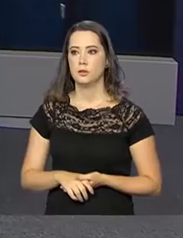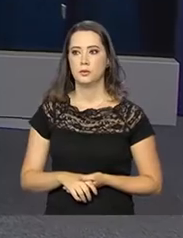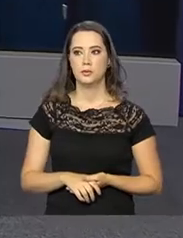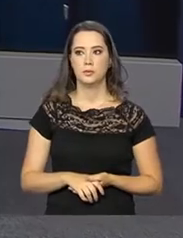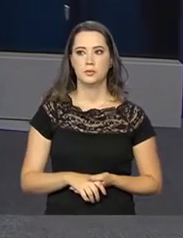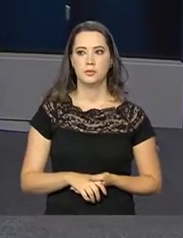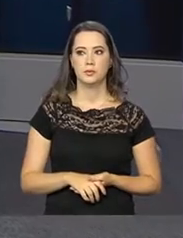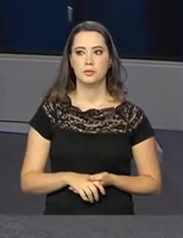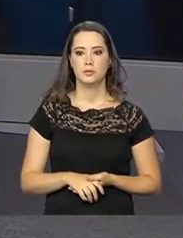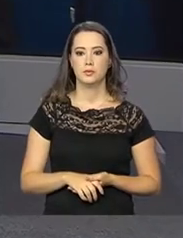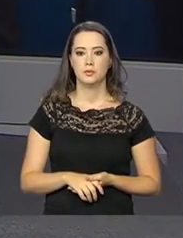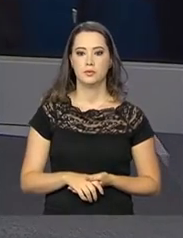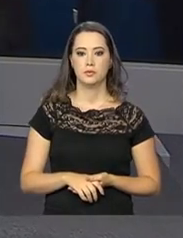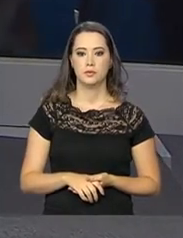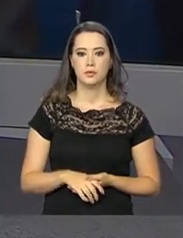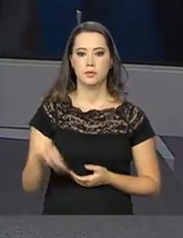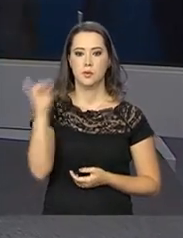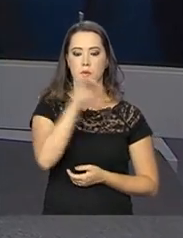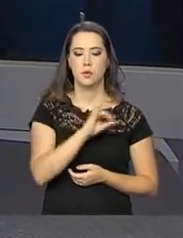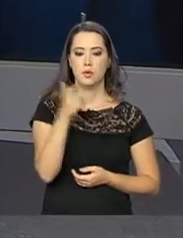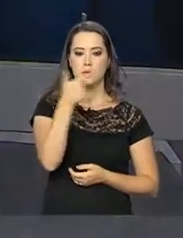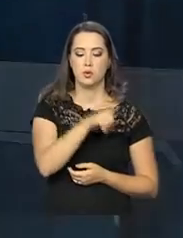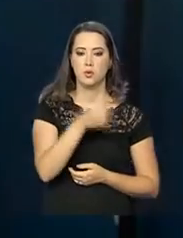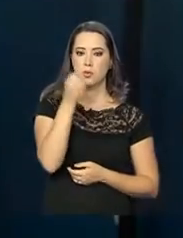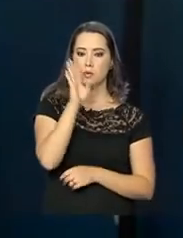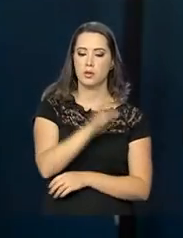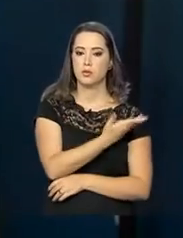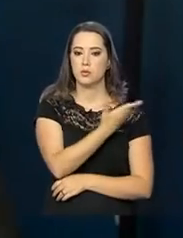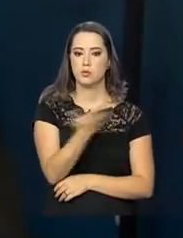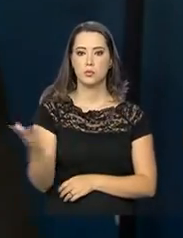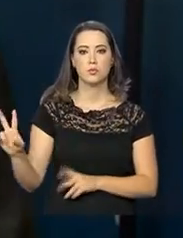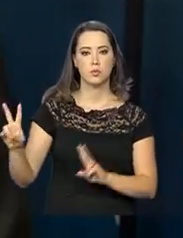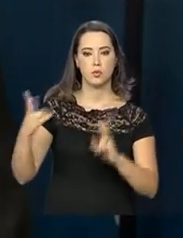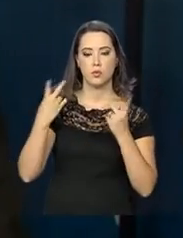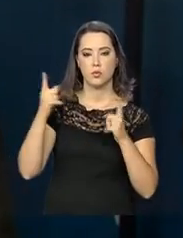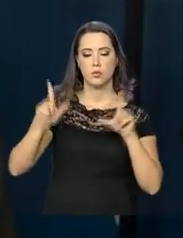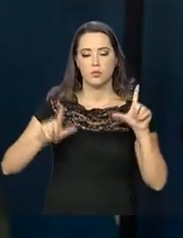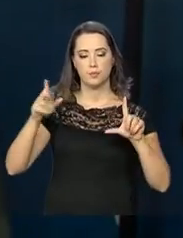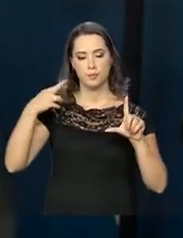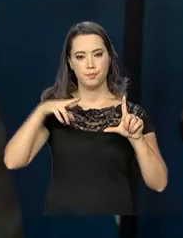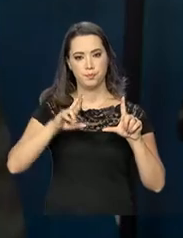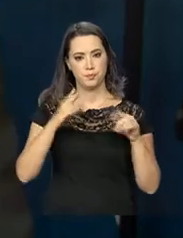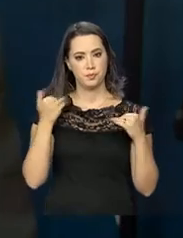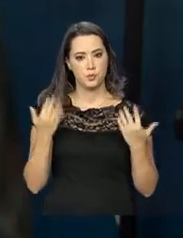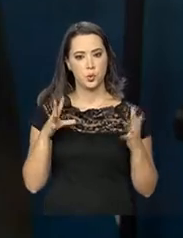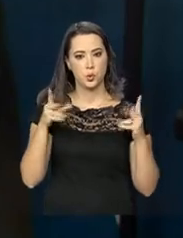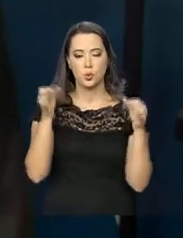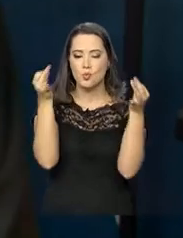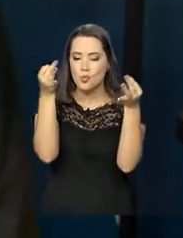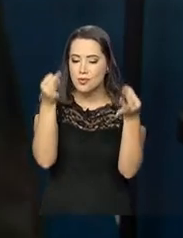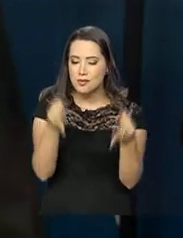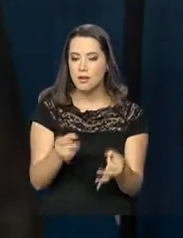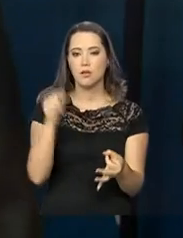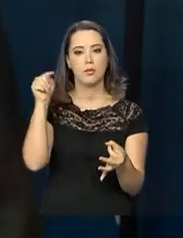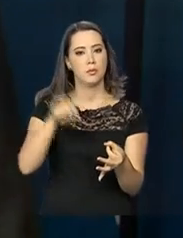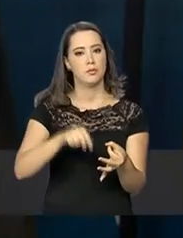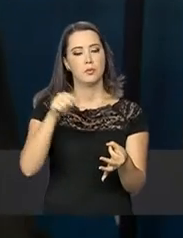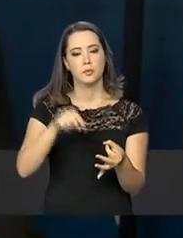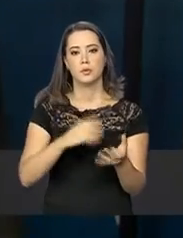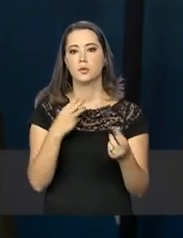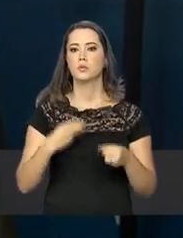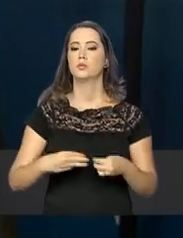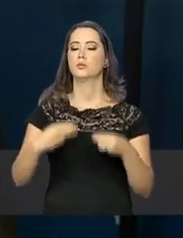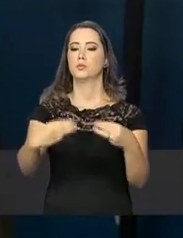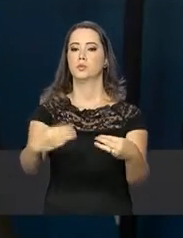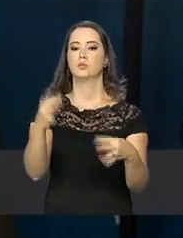Pois Roberto, mais uma vez, boa tarde a você, boa tarde a todos que estão nos assistindo. Olha, está tudo pronto já aqui no